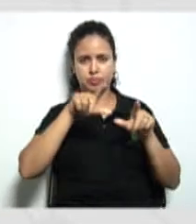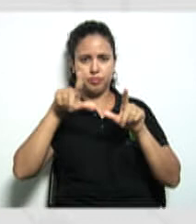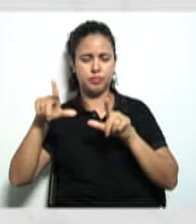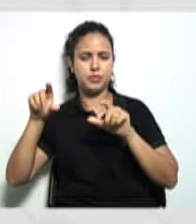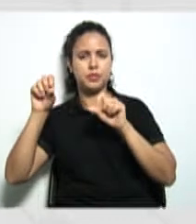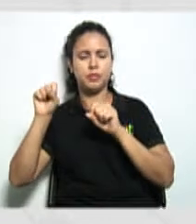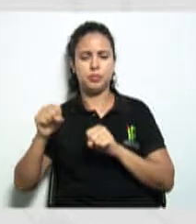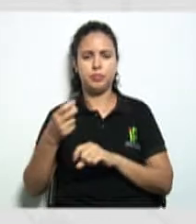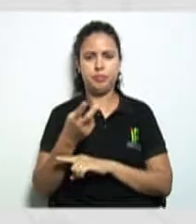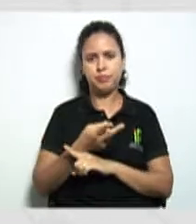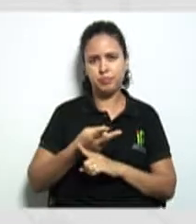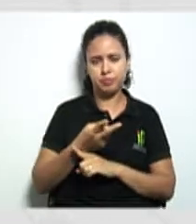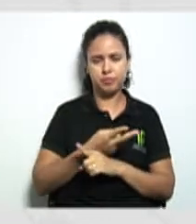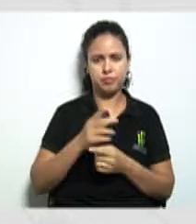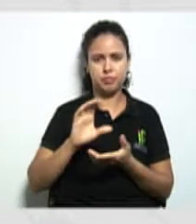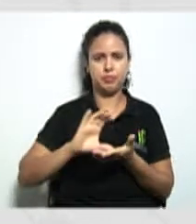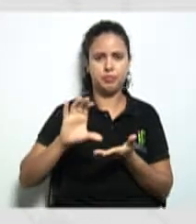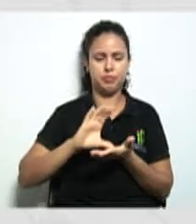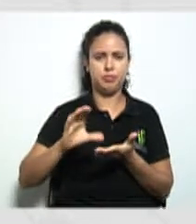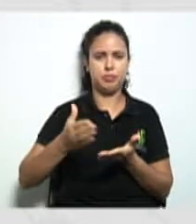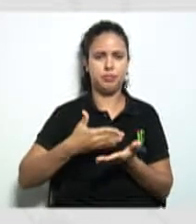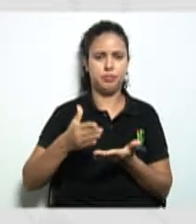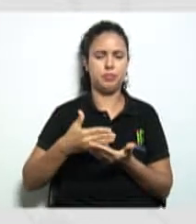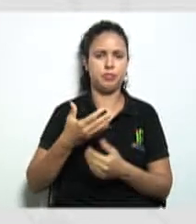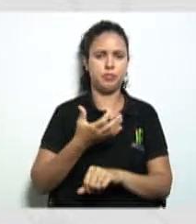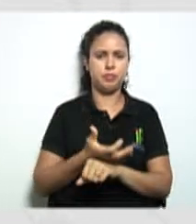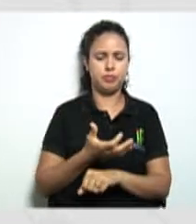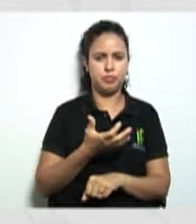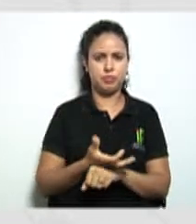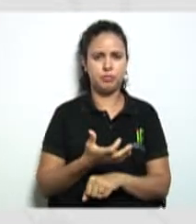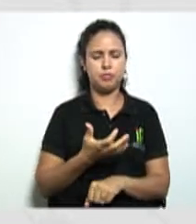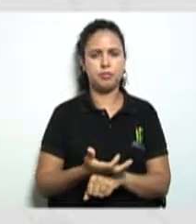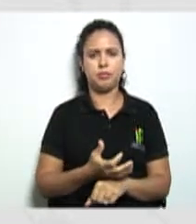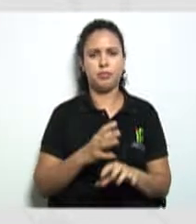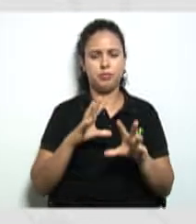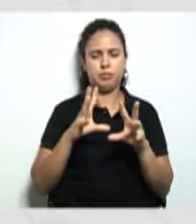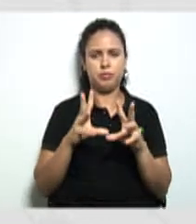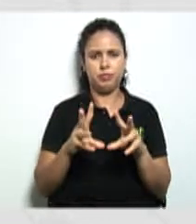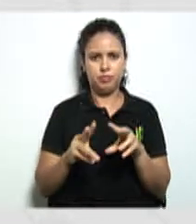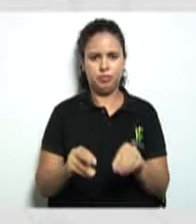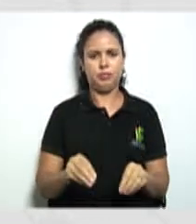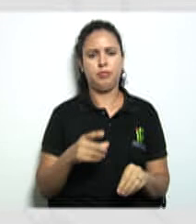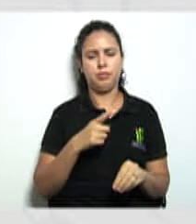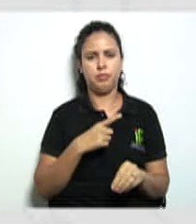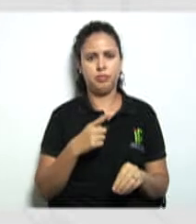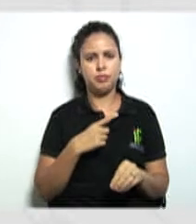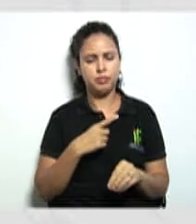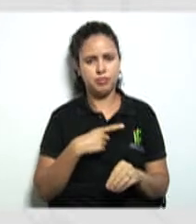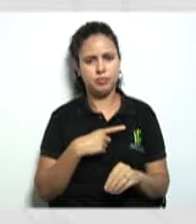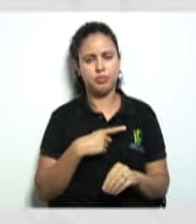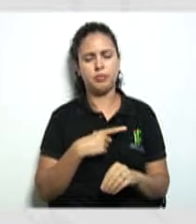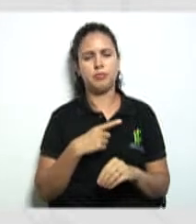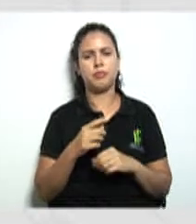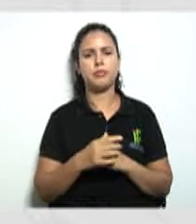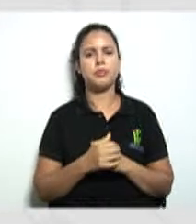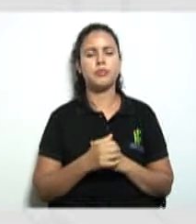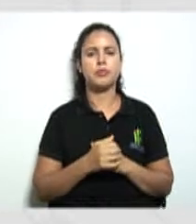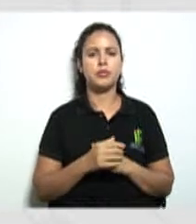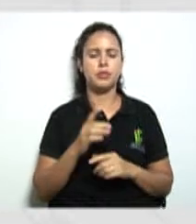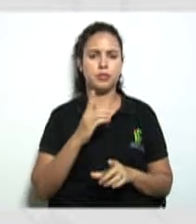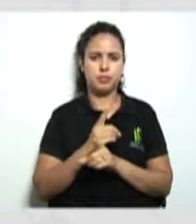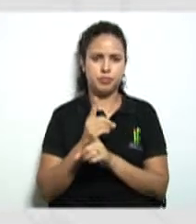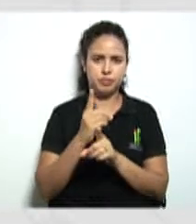podem procurar no caderno da disciplina de vocês que é os arquivos que nós disponibilizamos por meio da coordenação e lá vocês